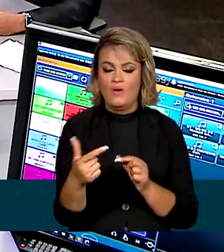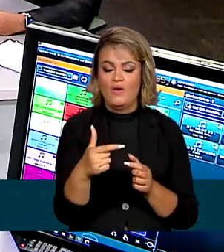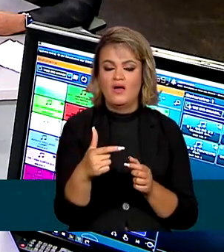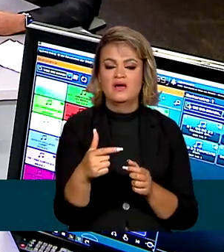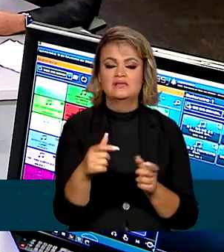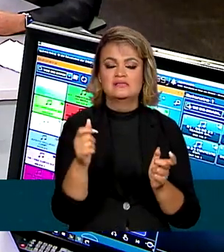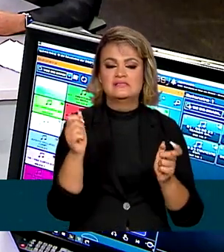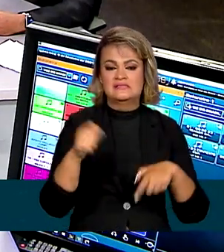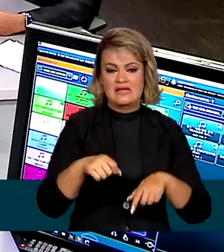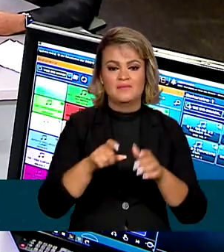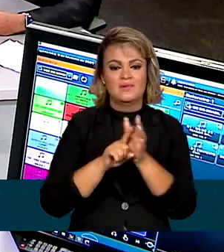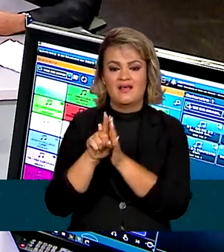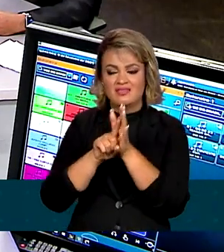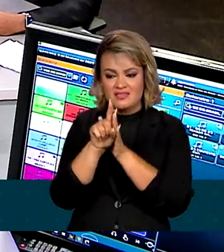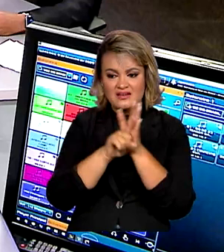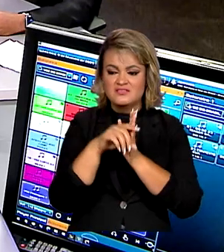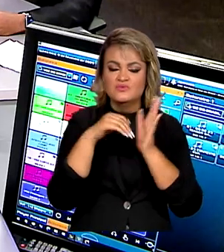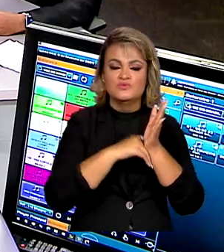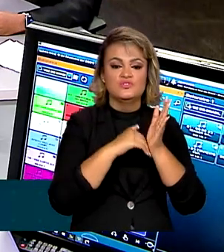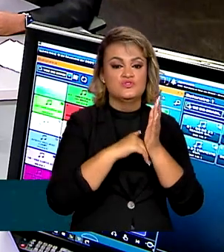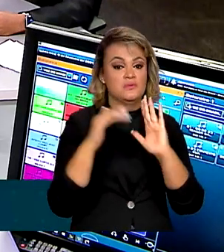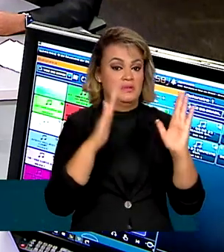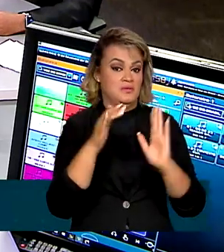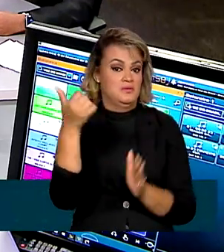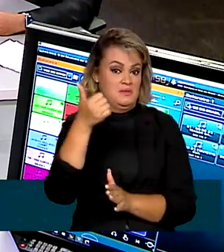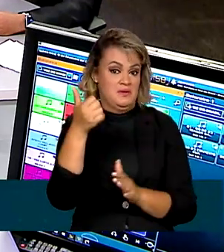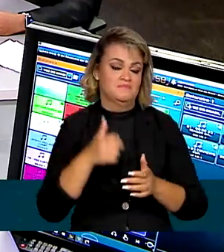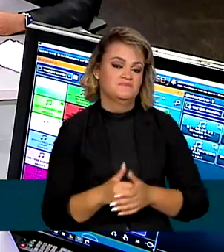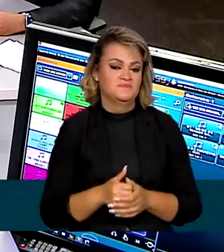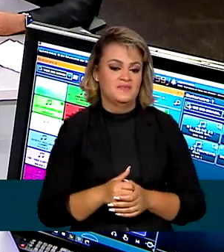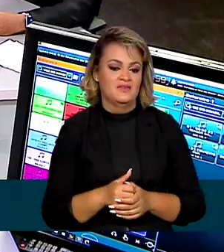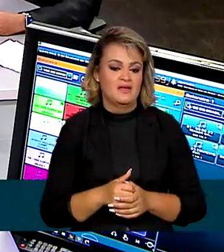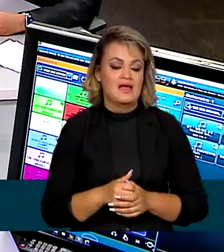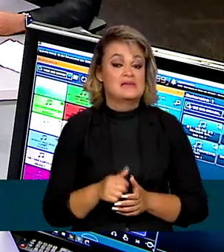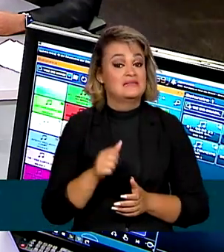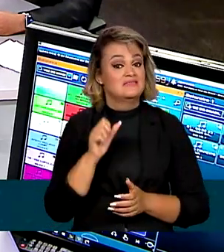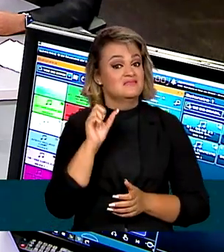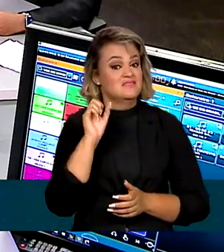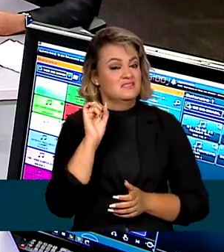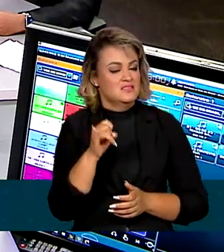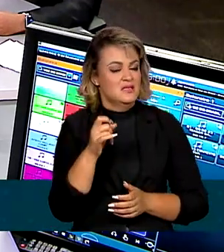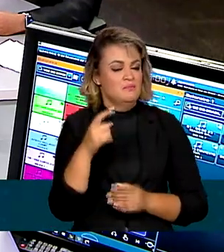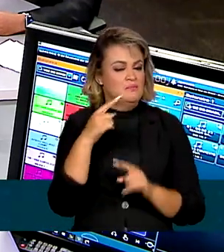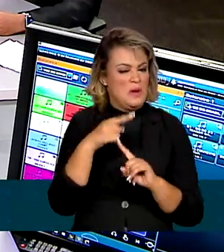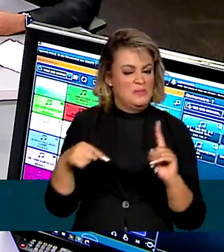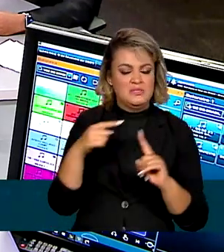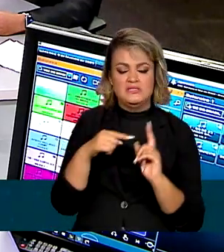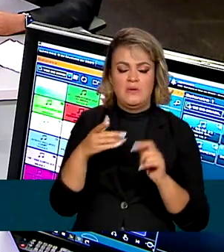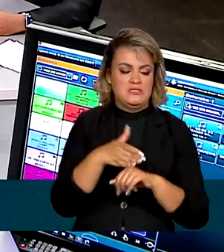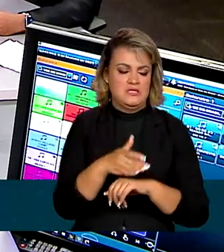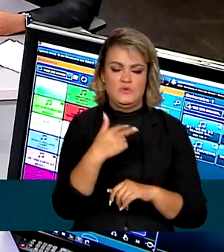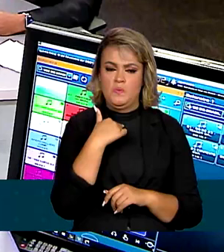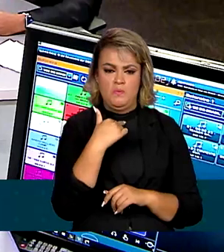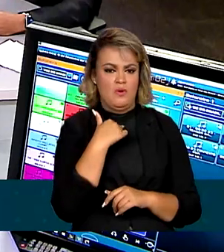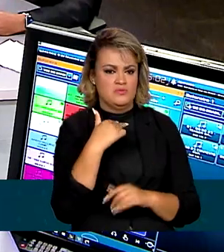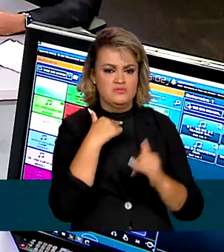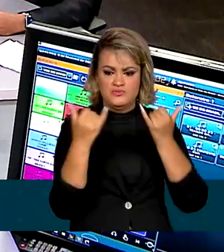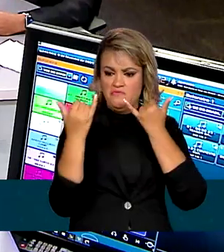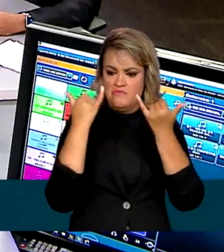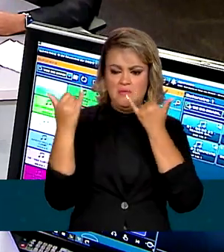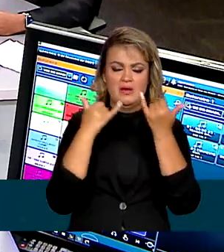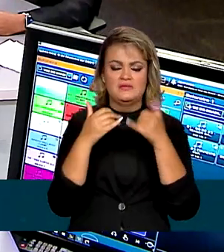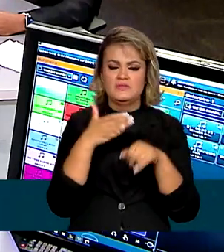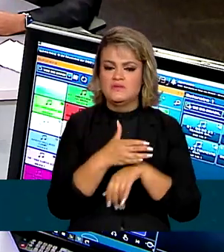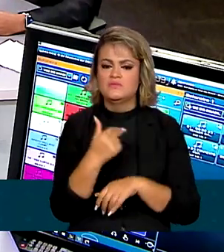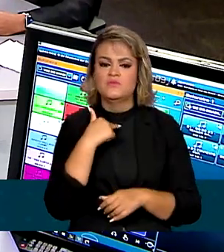fazer análise do sigilo num primeiro momento. Se há uma restrição de acesso determinada por uma